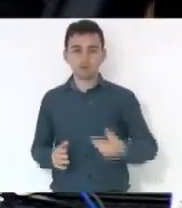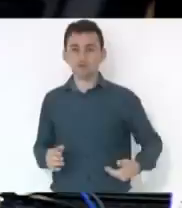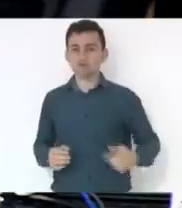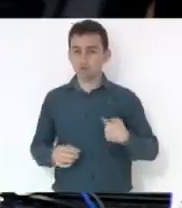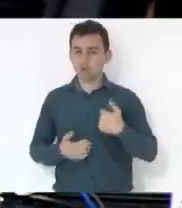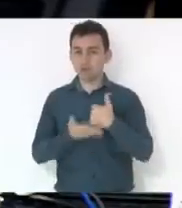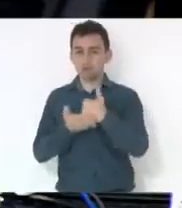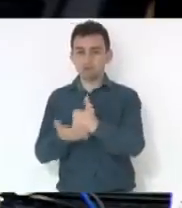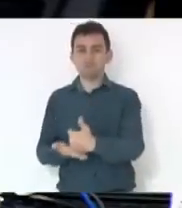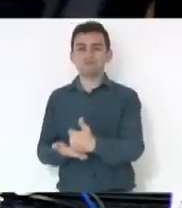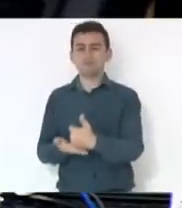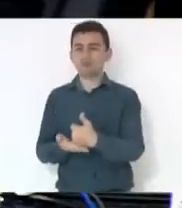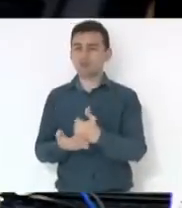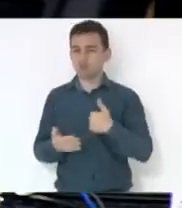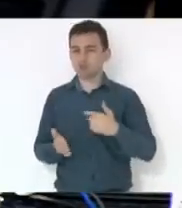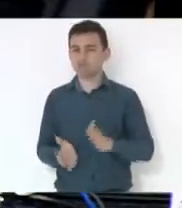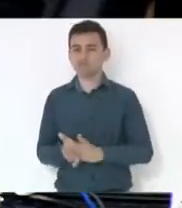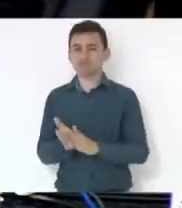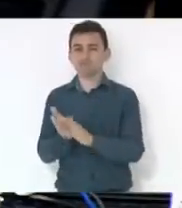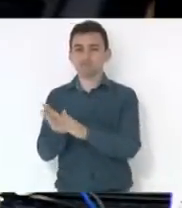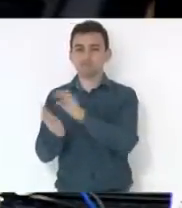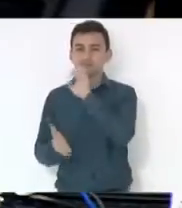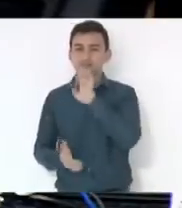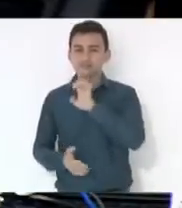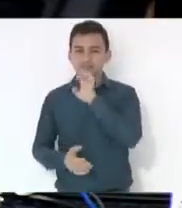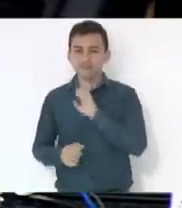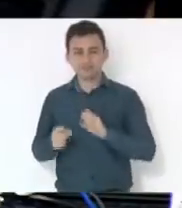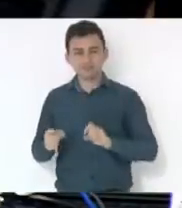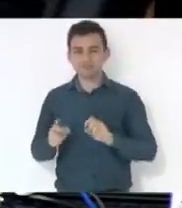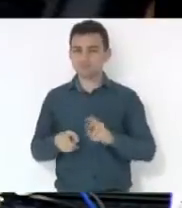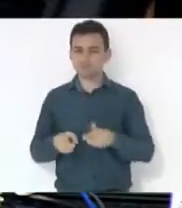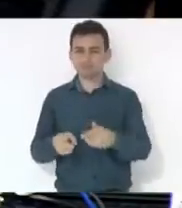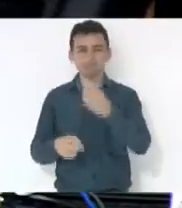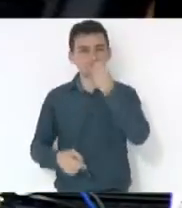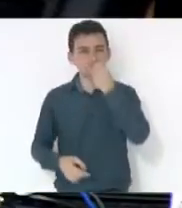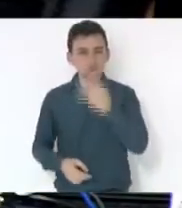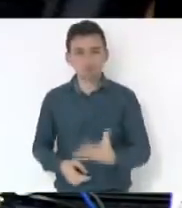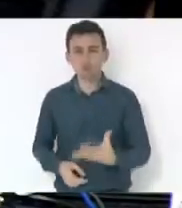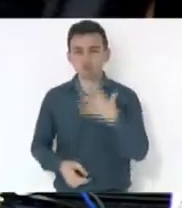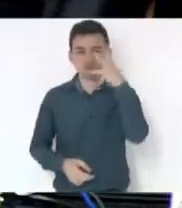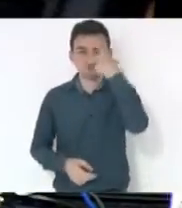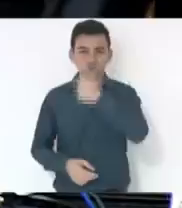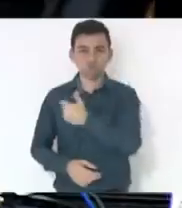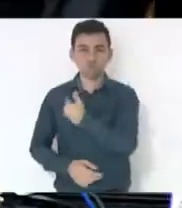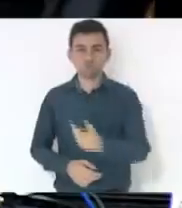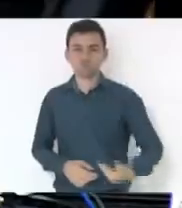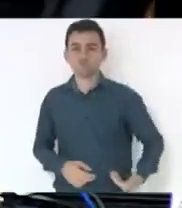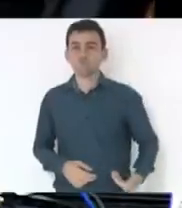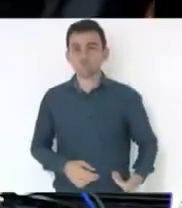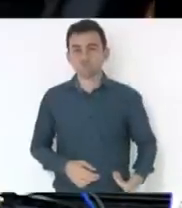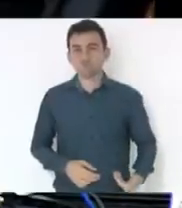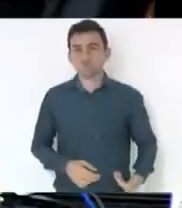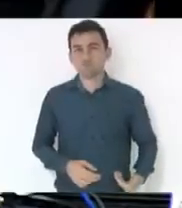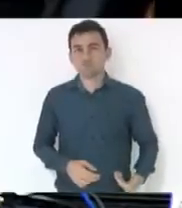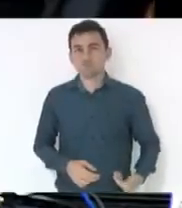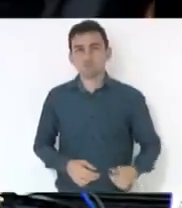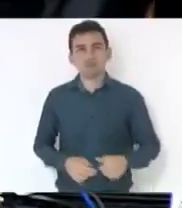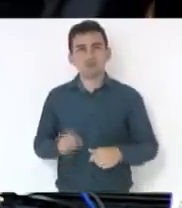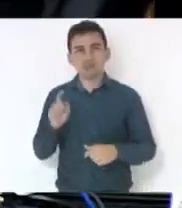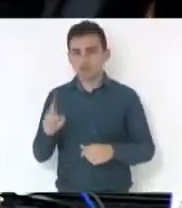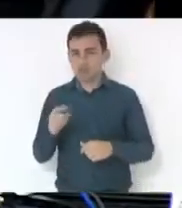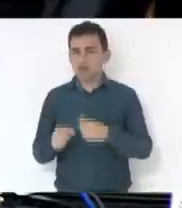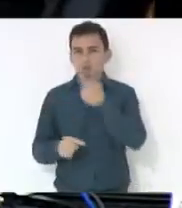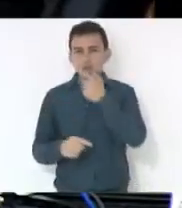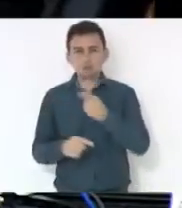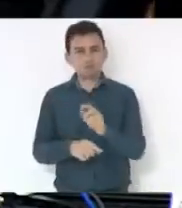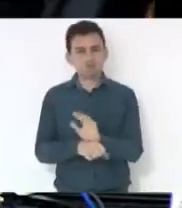hipoteco e elogio, que é o do Eduardo Moreira, que tem sido um belo governo, aliás, que tem se revelado um grande gestor,